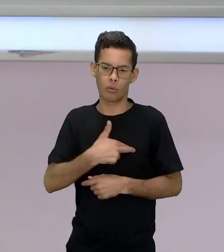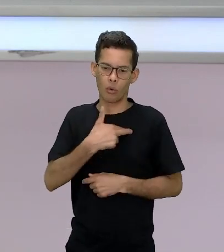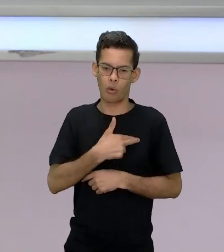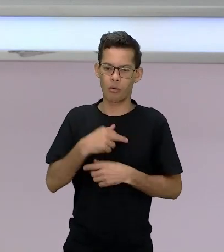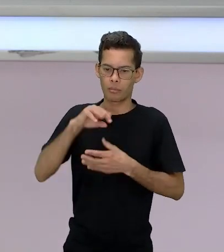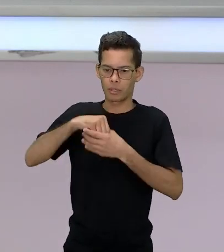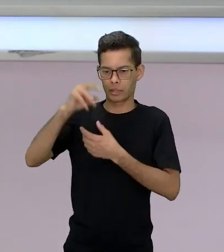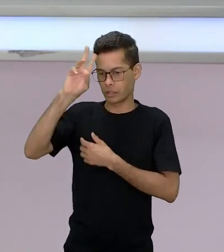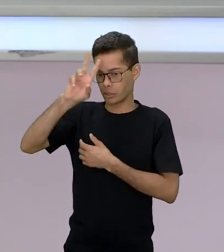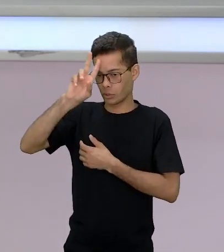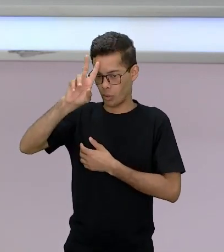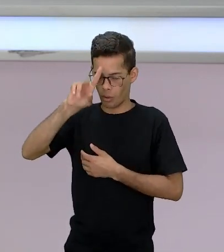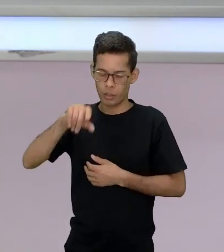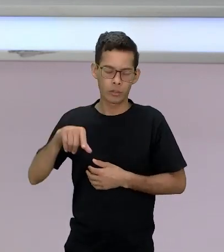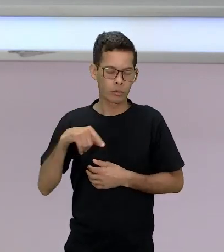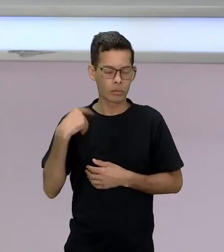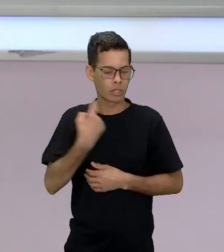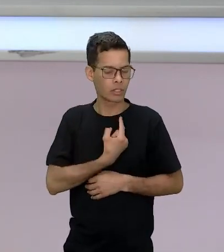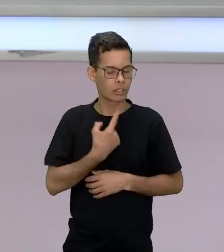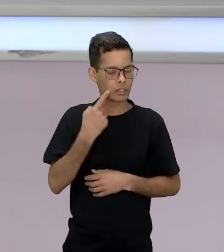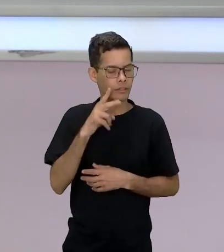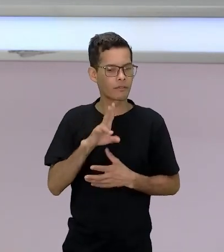gente vai se...